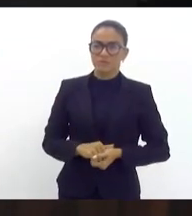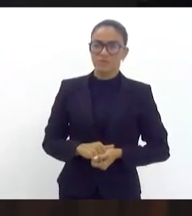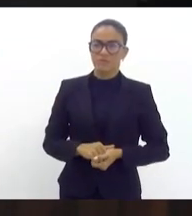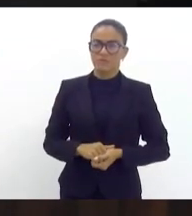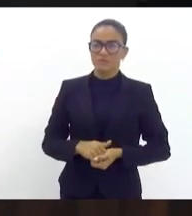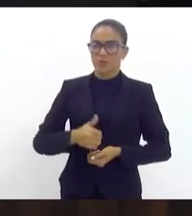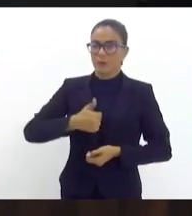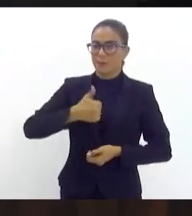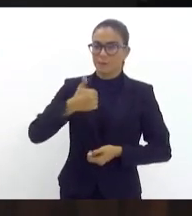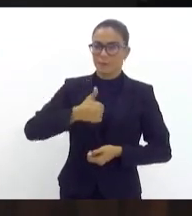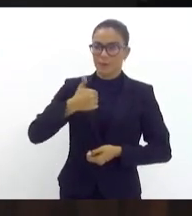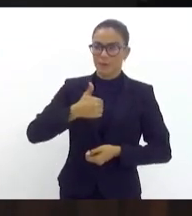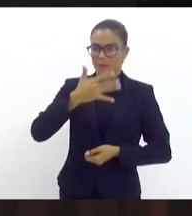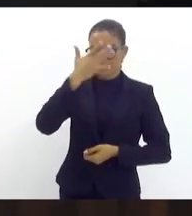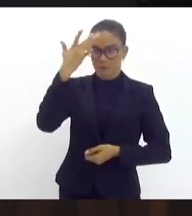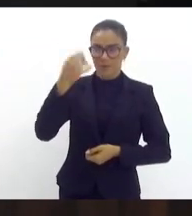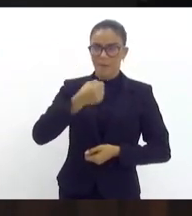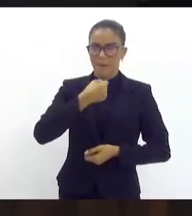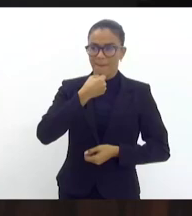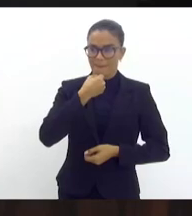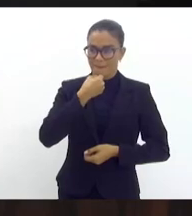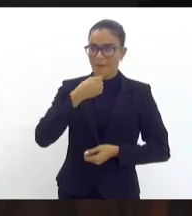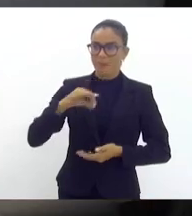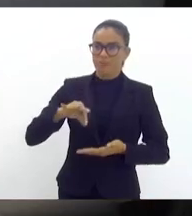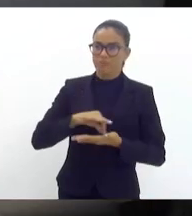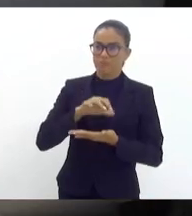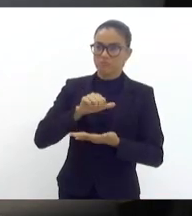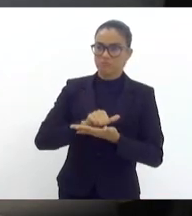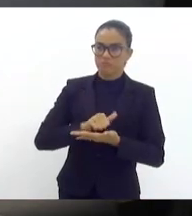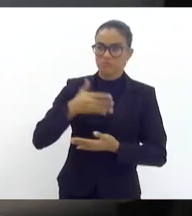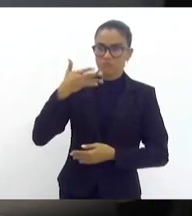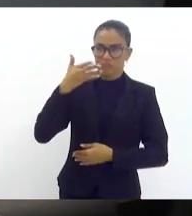Primeira oradora escrita, deputada Indy Armelal.